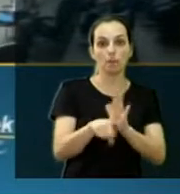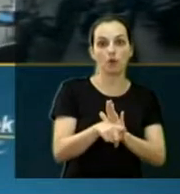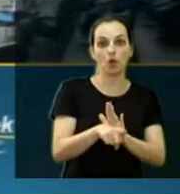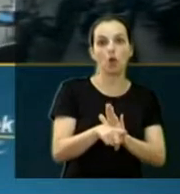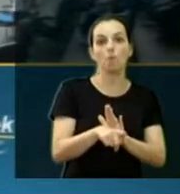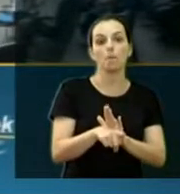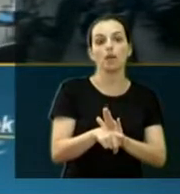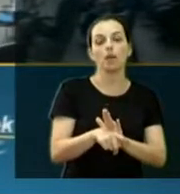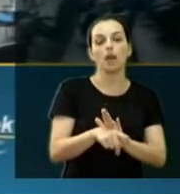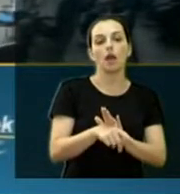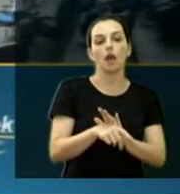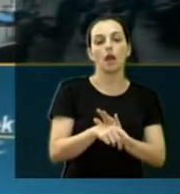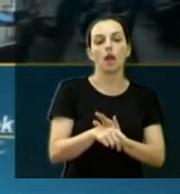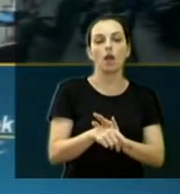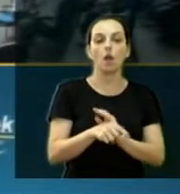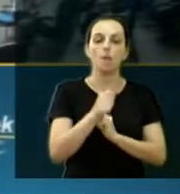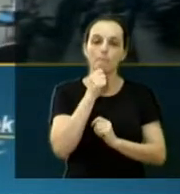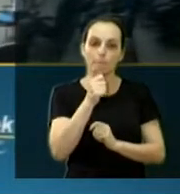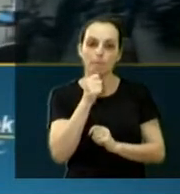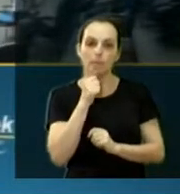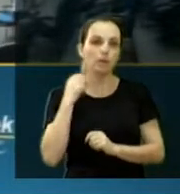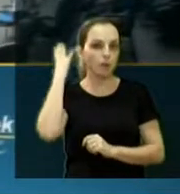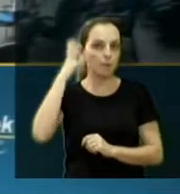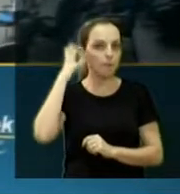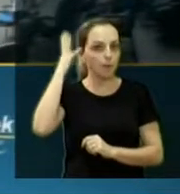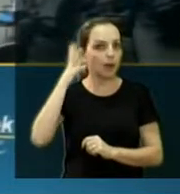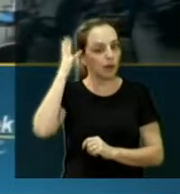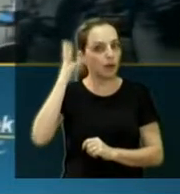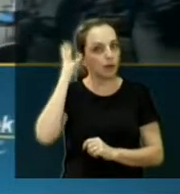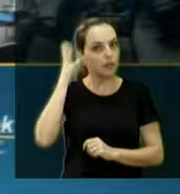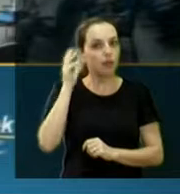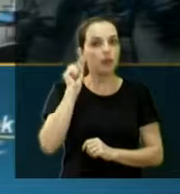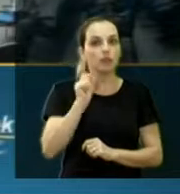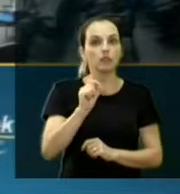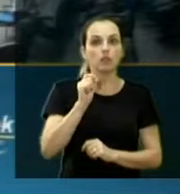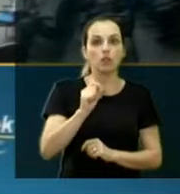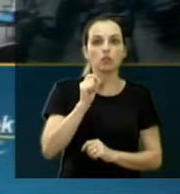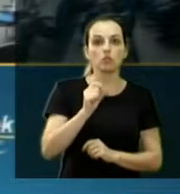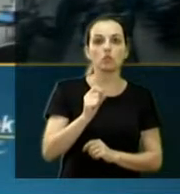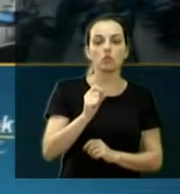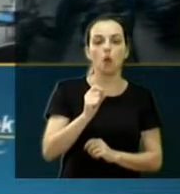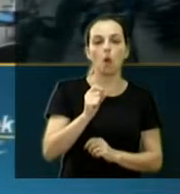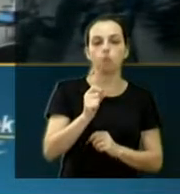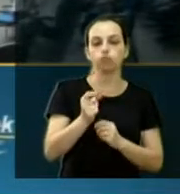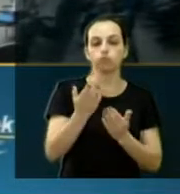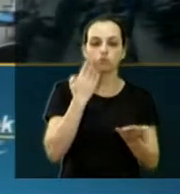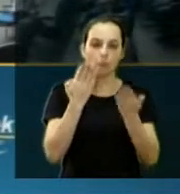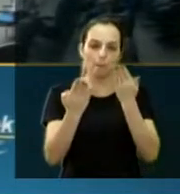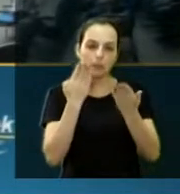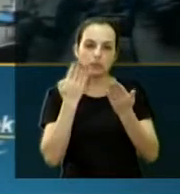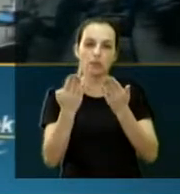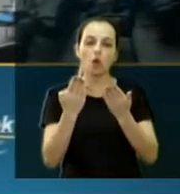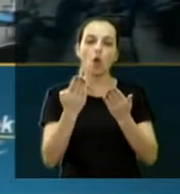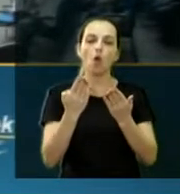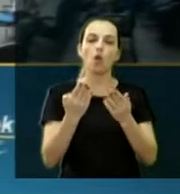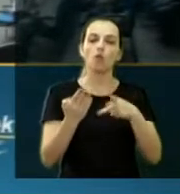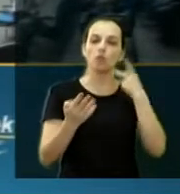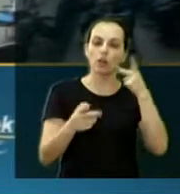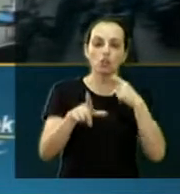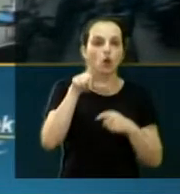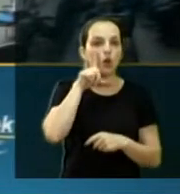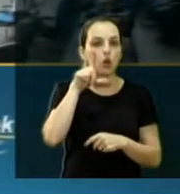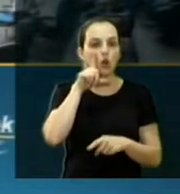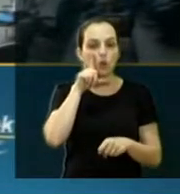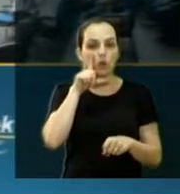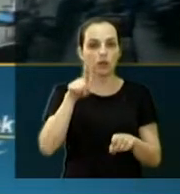Marisa Lobo, também com o doutor Elton e o Lucas Greco também, se tivermos presente. E lembrando também,